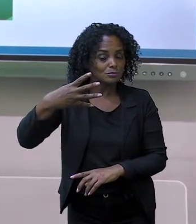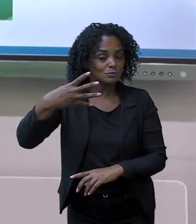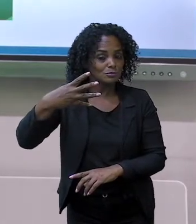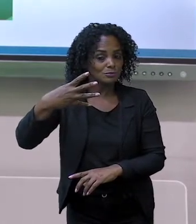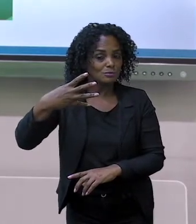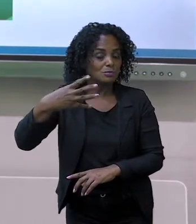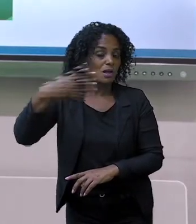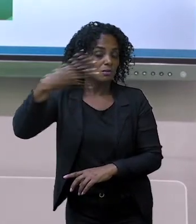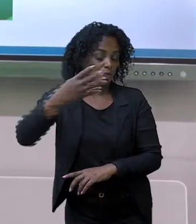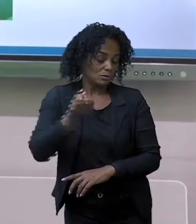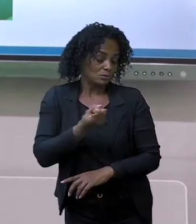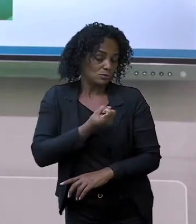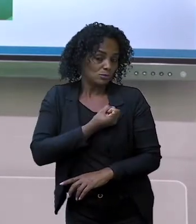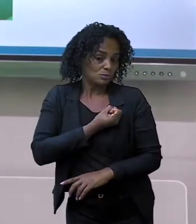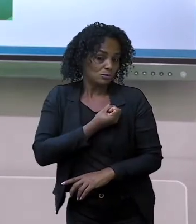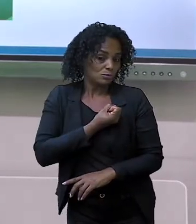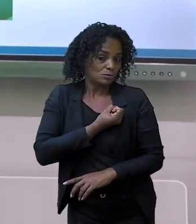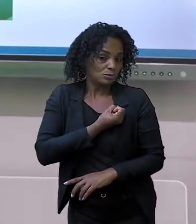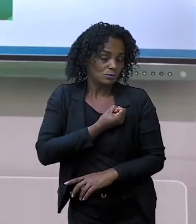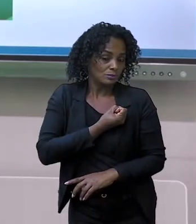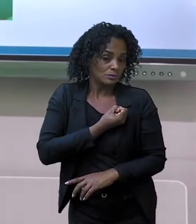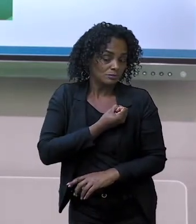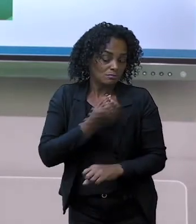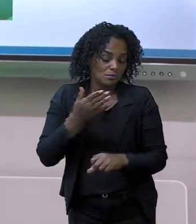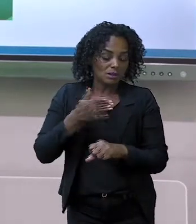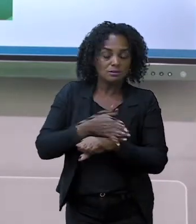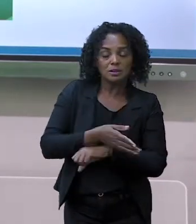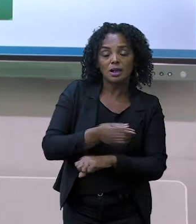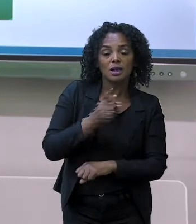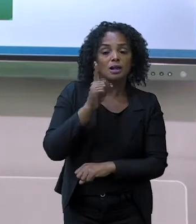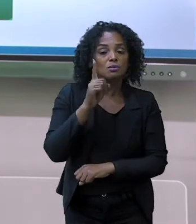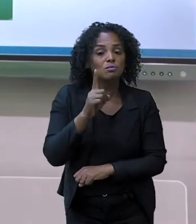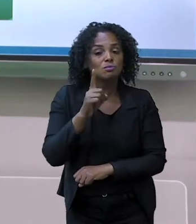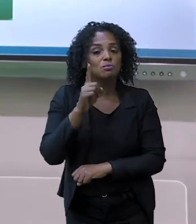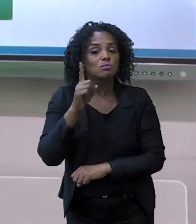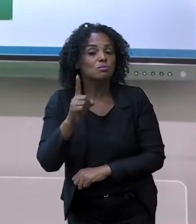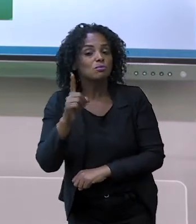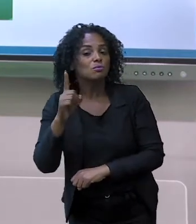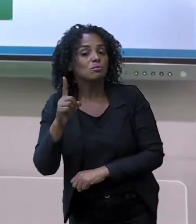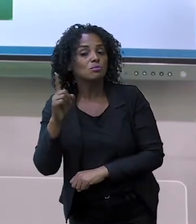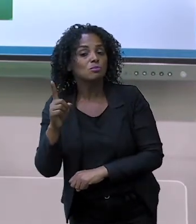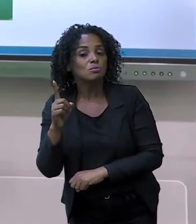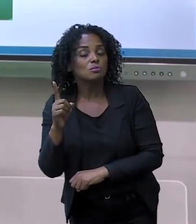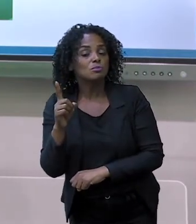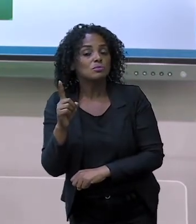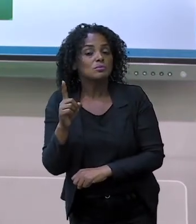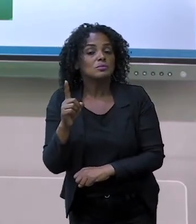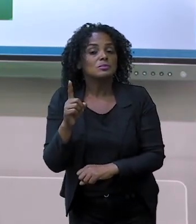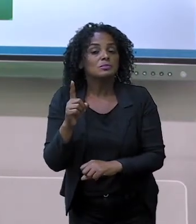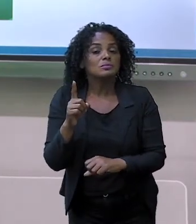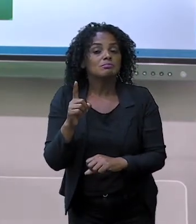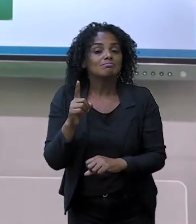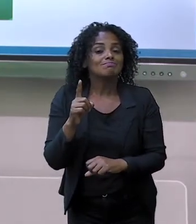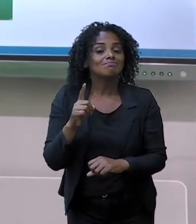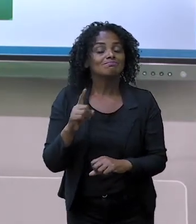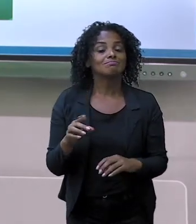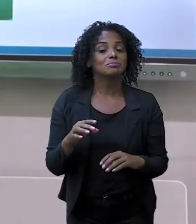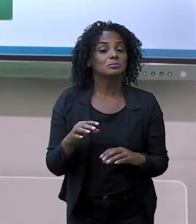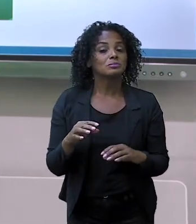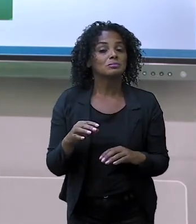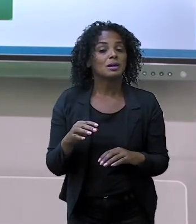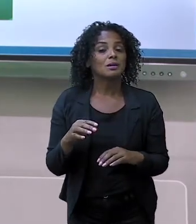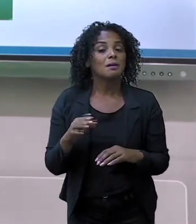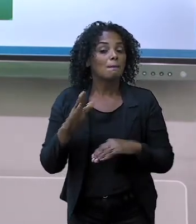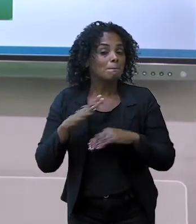A unidade, porque está entrando de um a um. Vamos continuar. Cinco. Olha aqui. Entrou